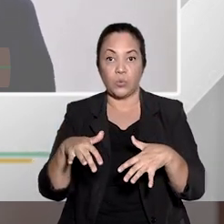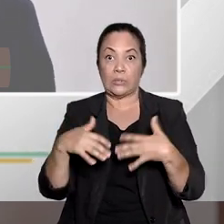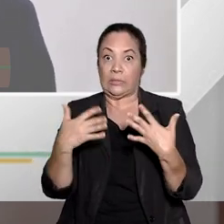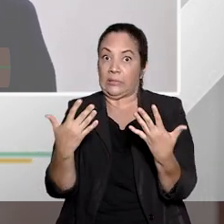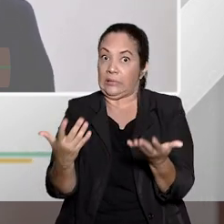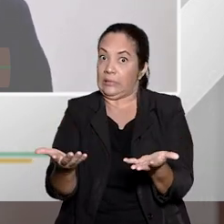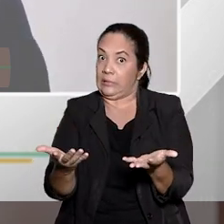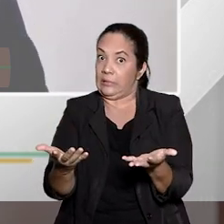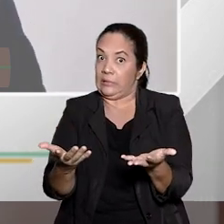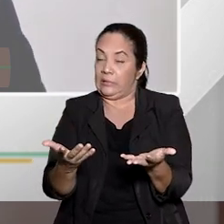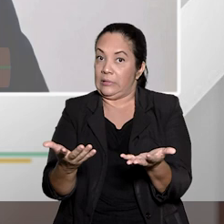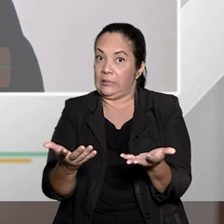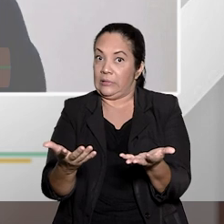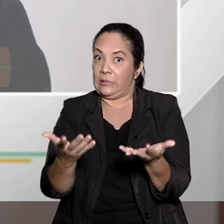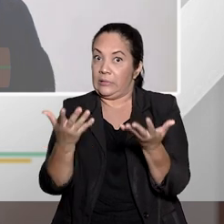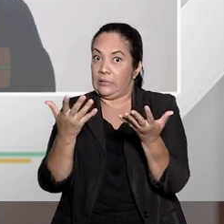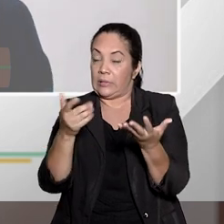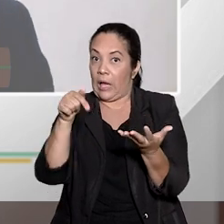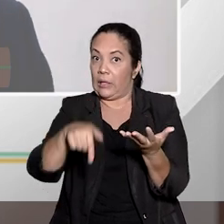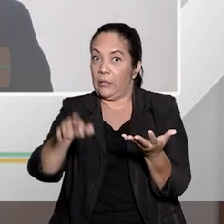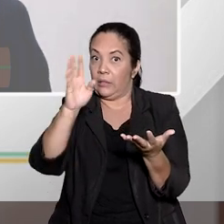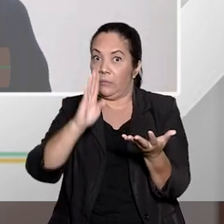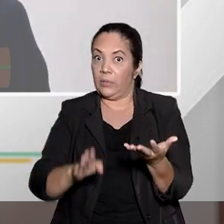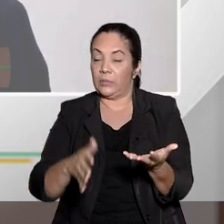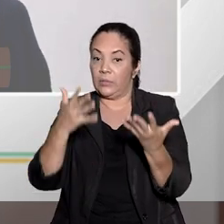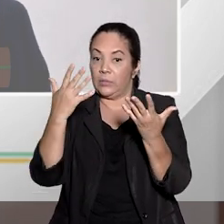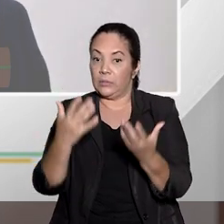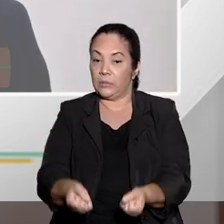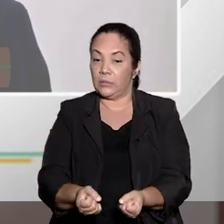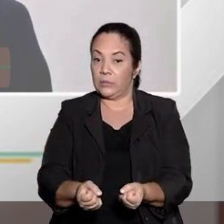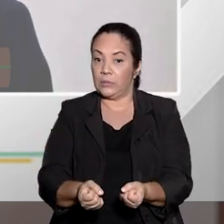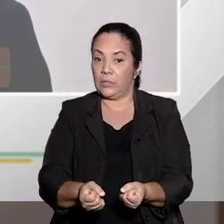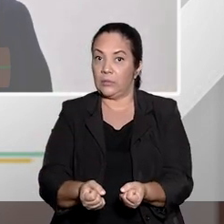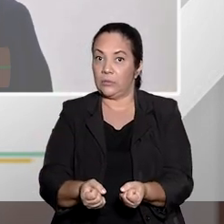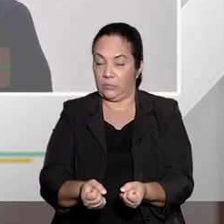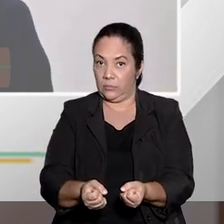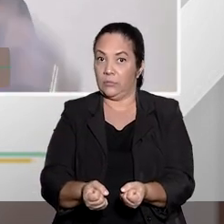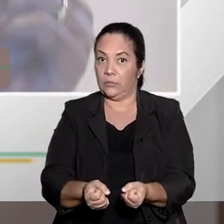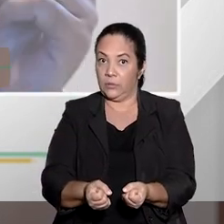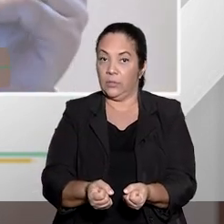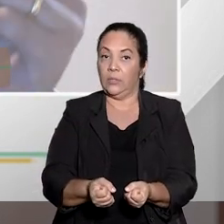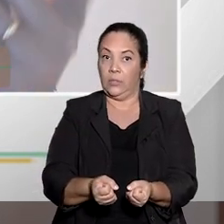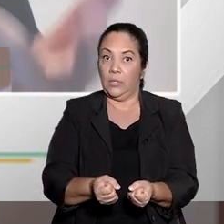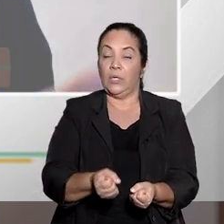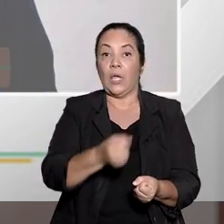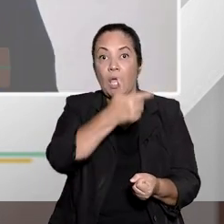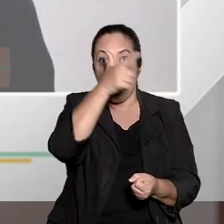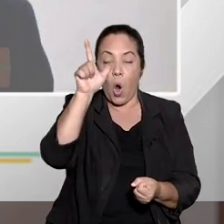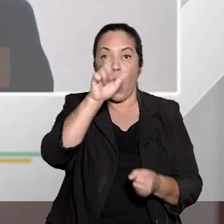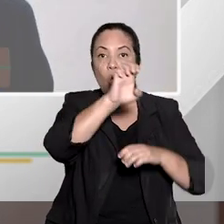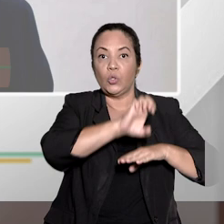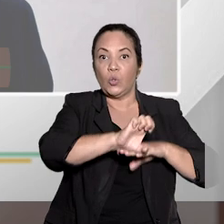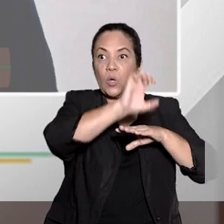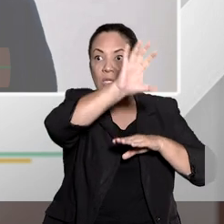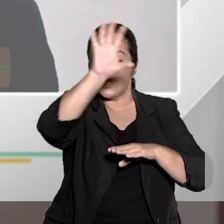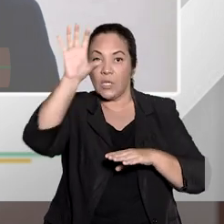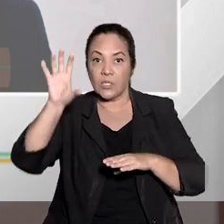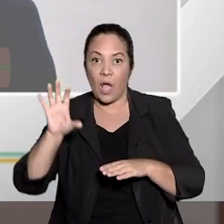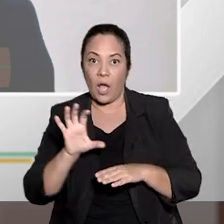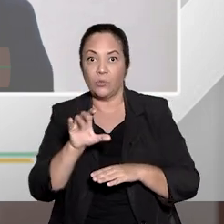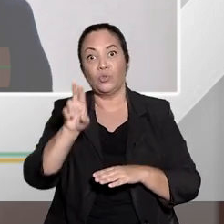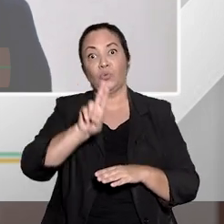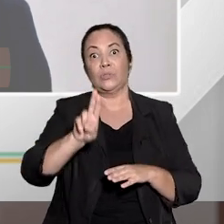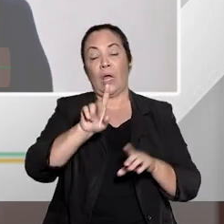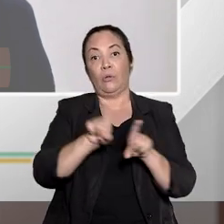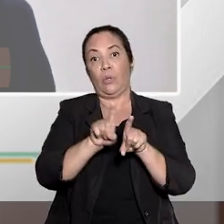colou, vamos chamar assim, acabou sendo também levada para outros estados da federação. Afinal de contas, era muito mais barato e muito